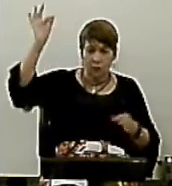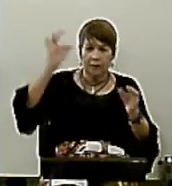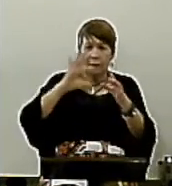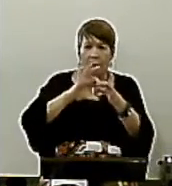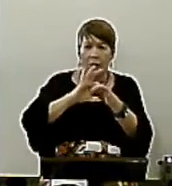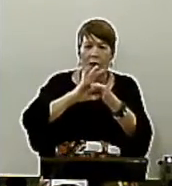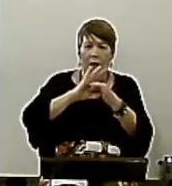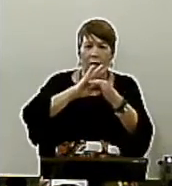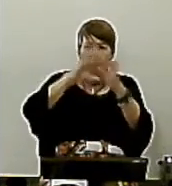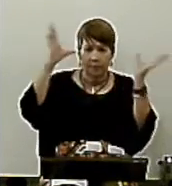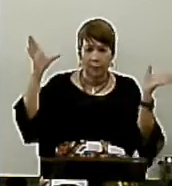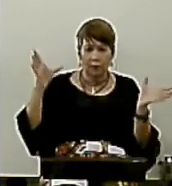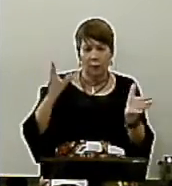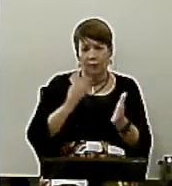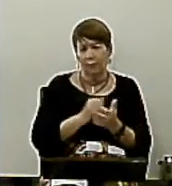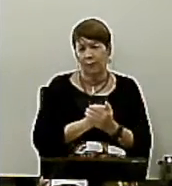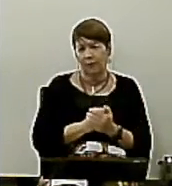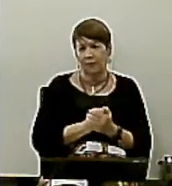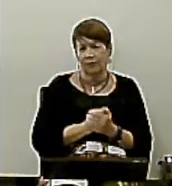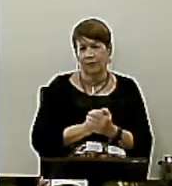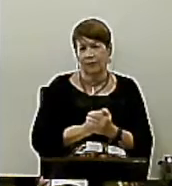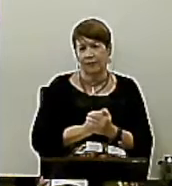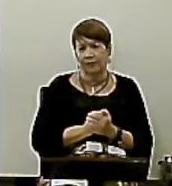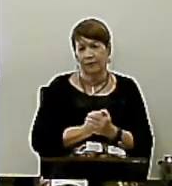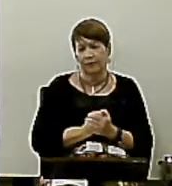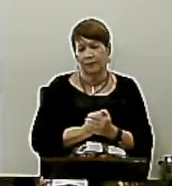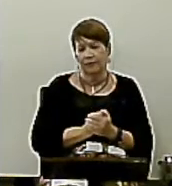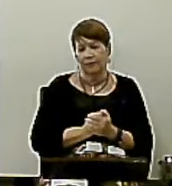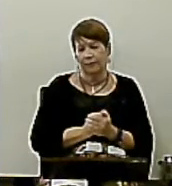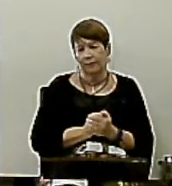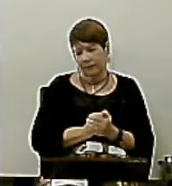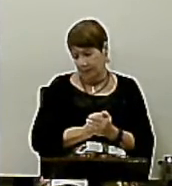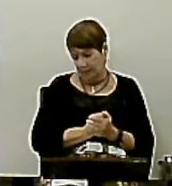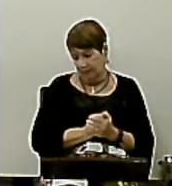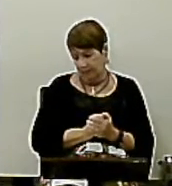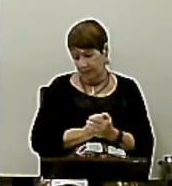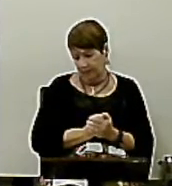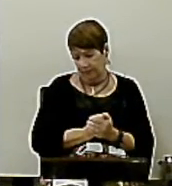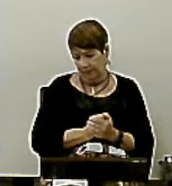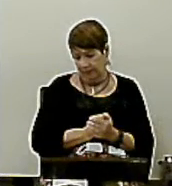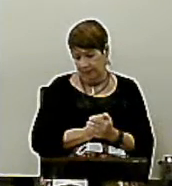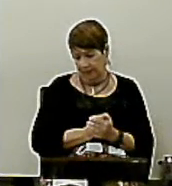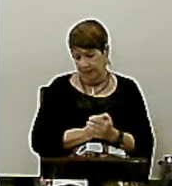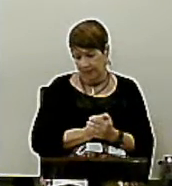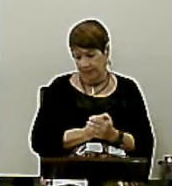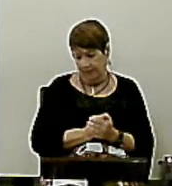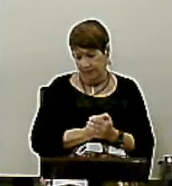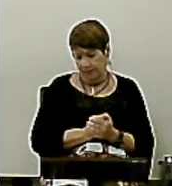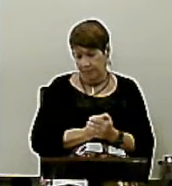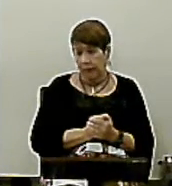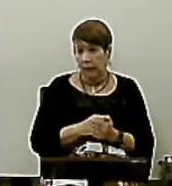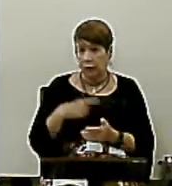lei Enquanto aquela Que aponta O dedo Para o nosso pecado Isso a lei Não faz mais